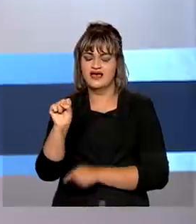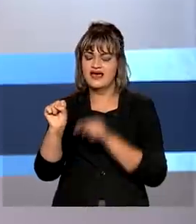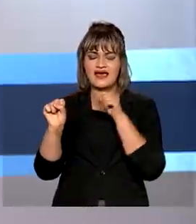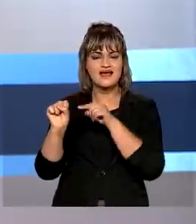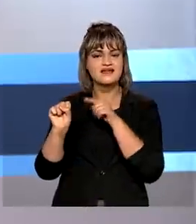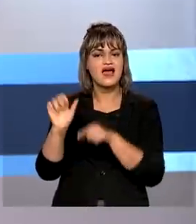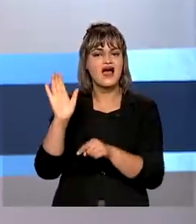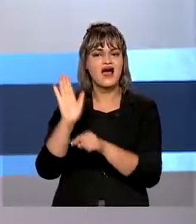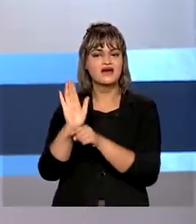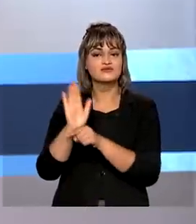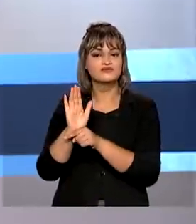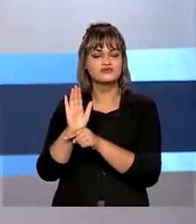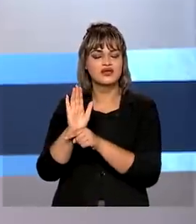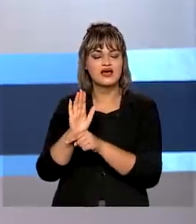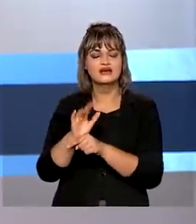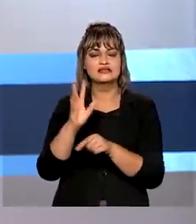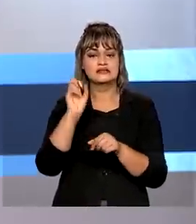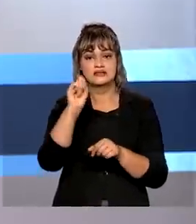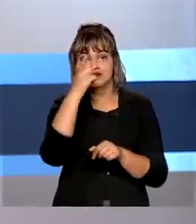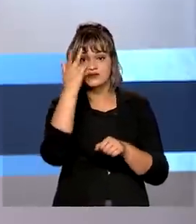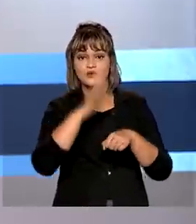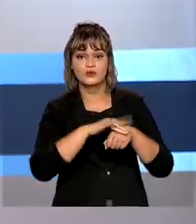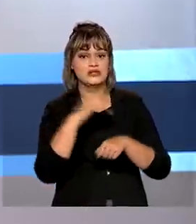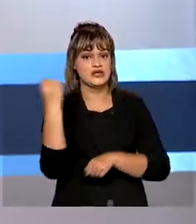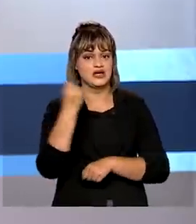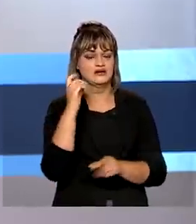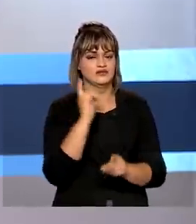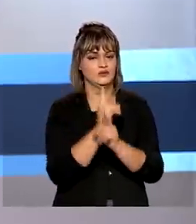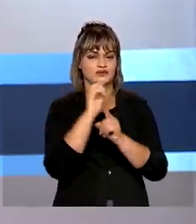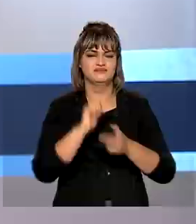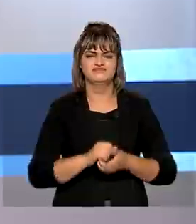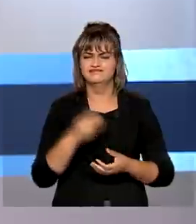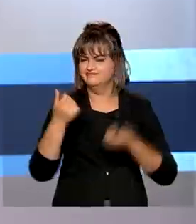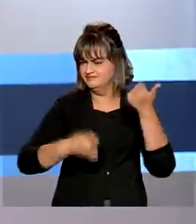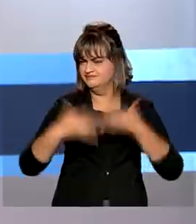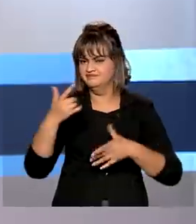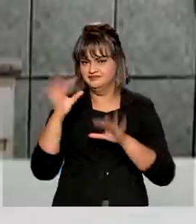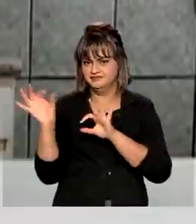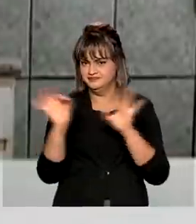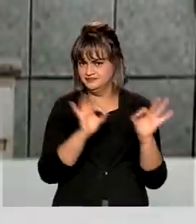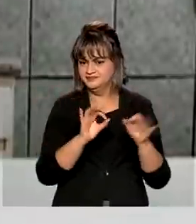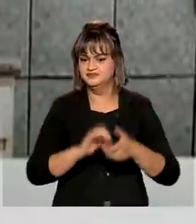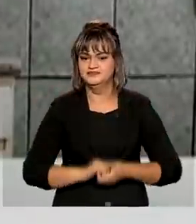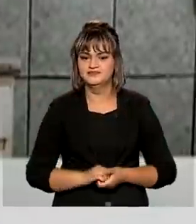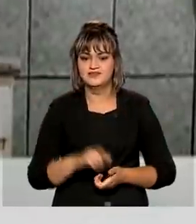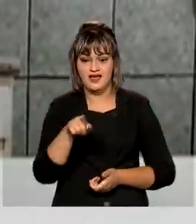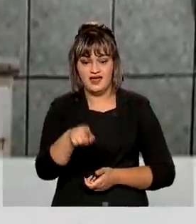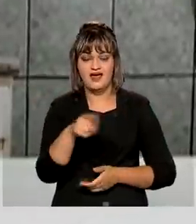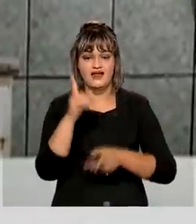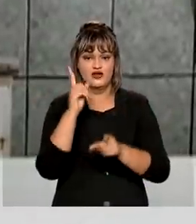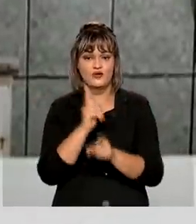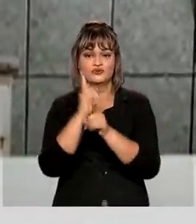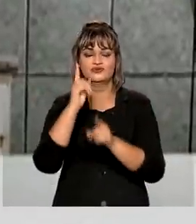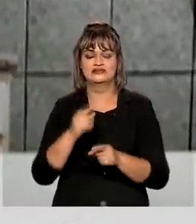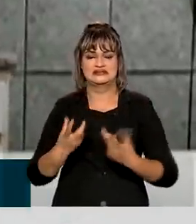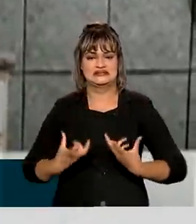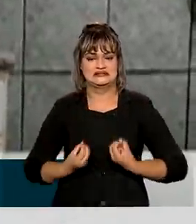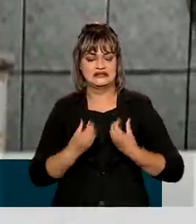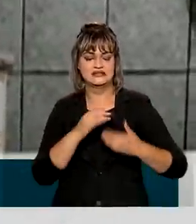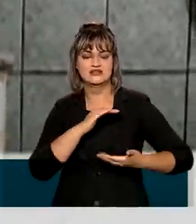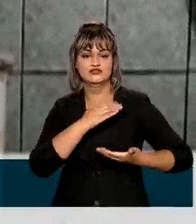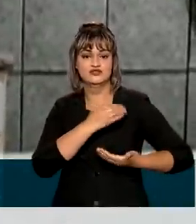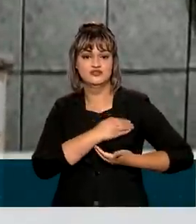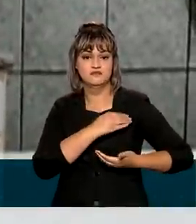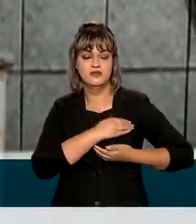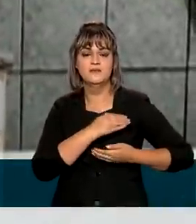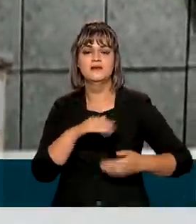também pode ser sacado em casos de doenças graves. Vamos entender melhor. Tânia descobriu que tinha câncer de mama